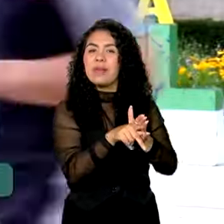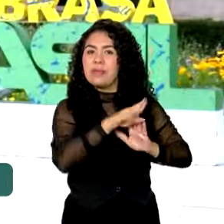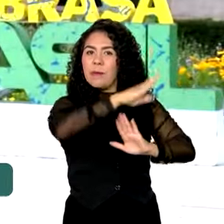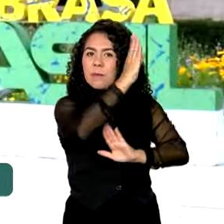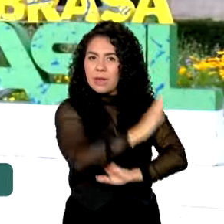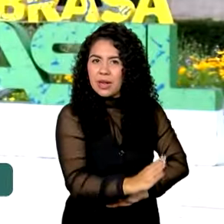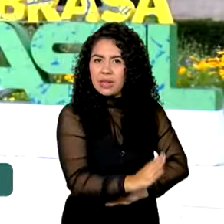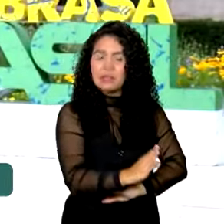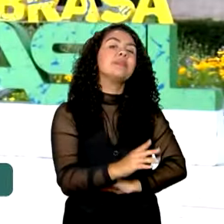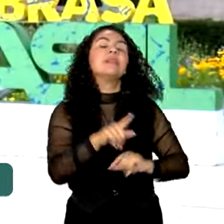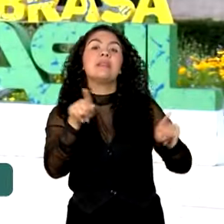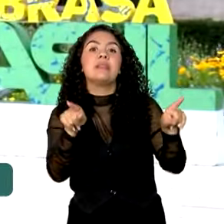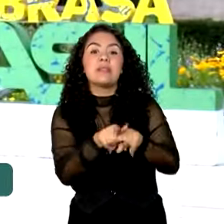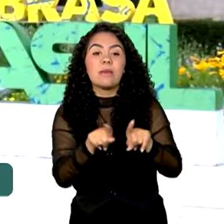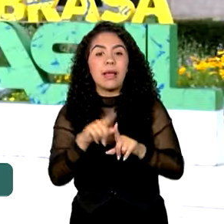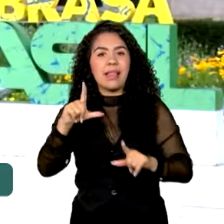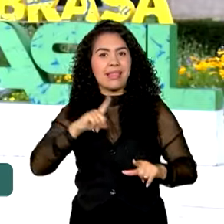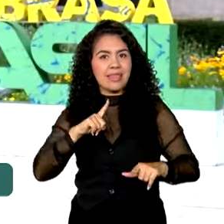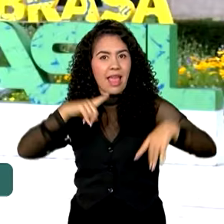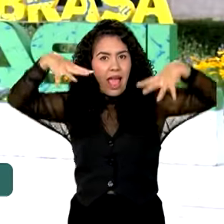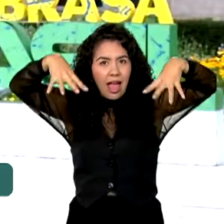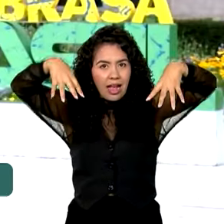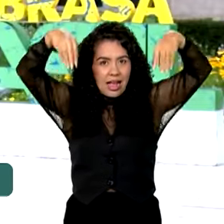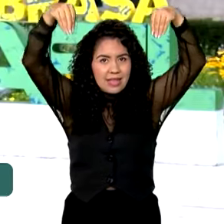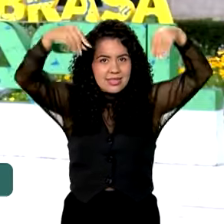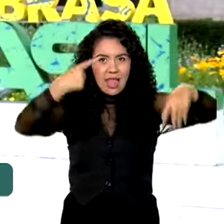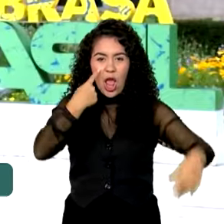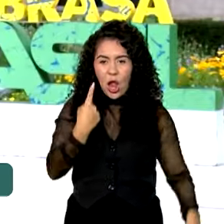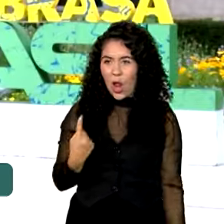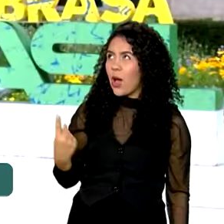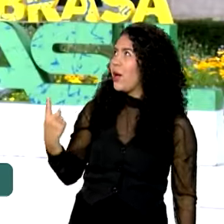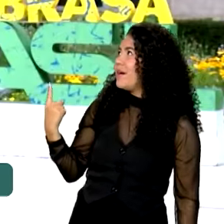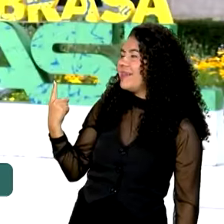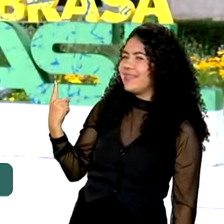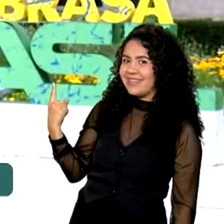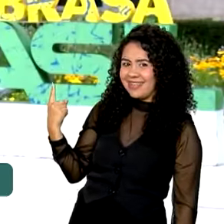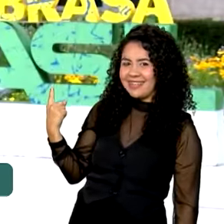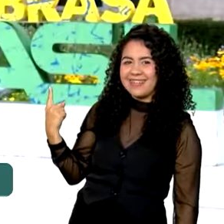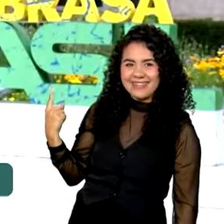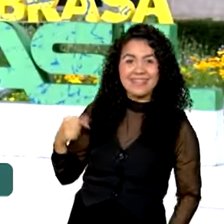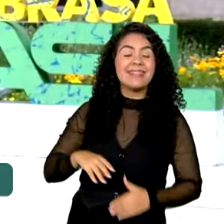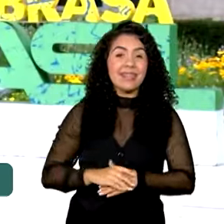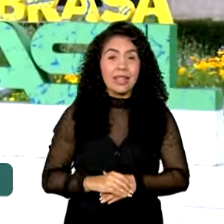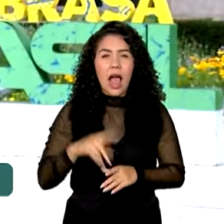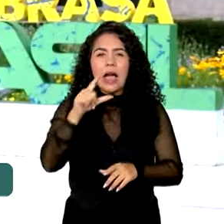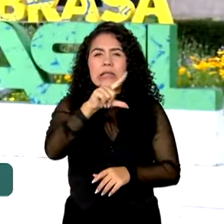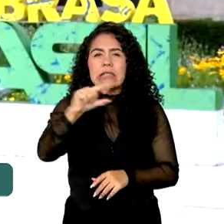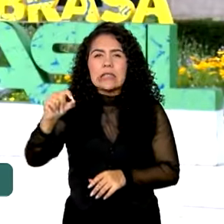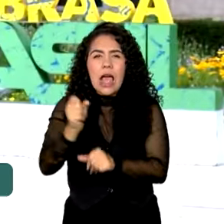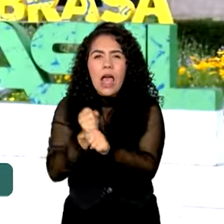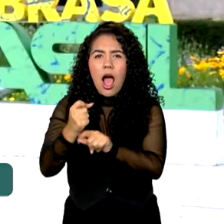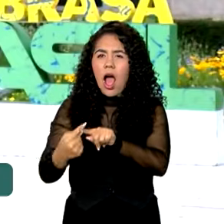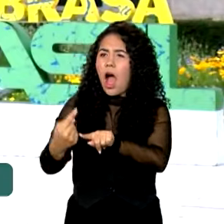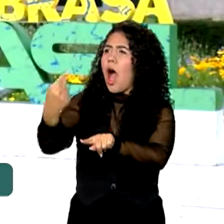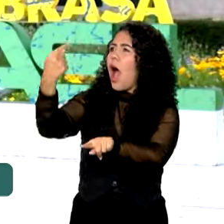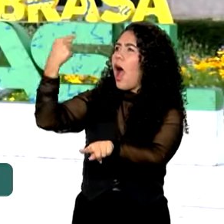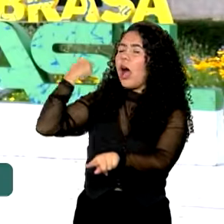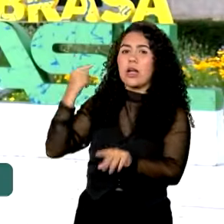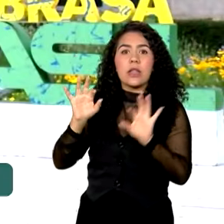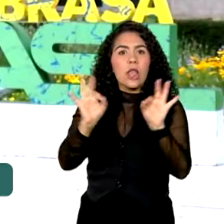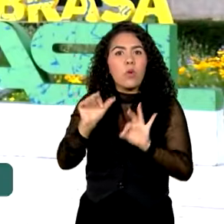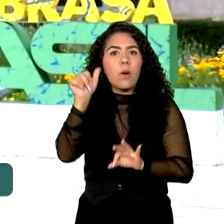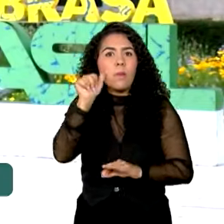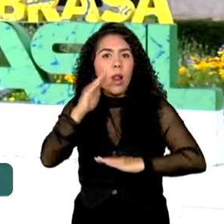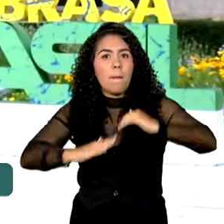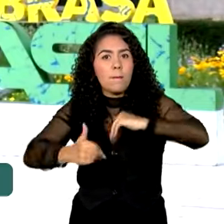Olímpica, tem também este castelo aqui em Santuã como uma das instalações. Há 100 anos, nenhuma atleta mulher